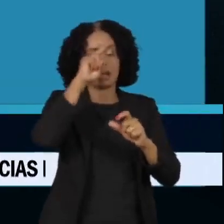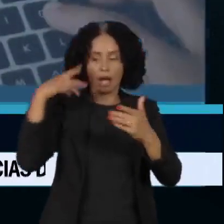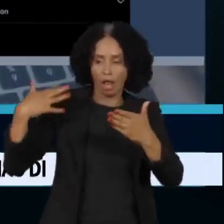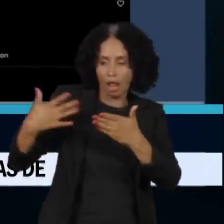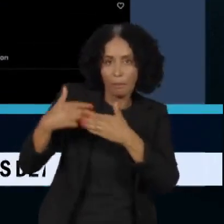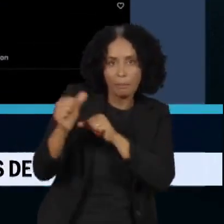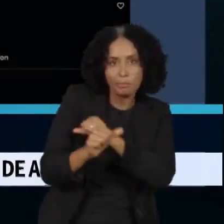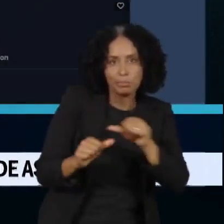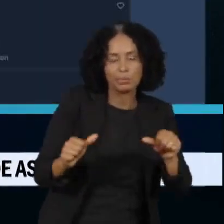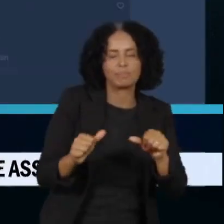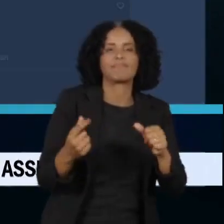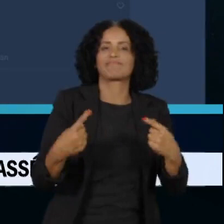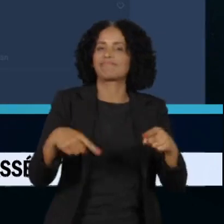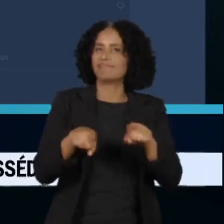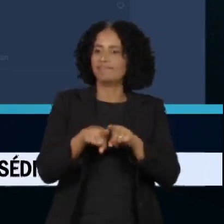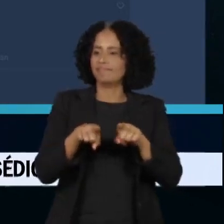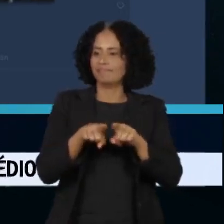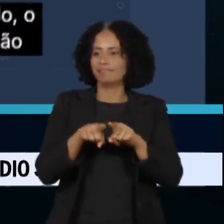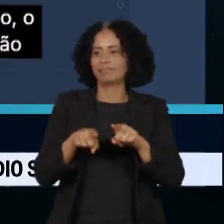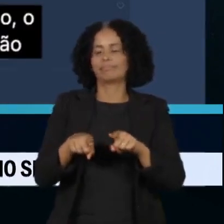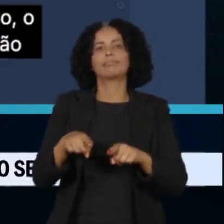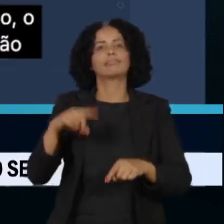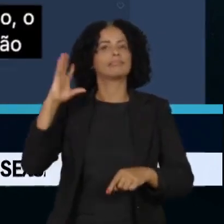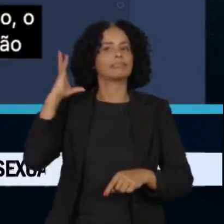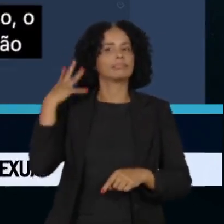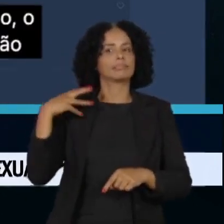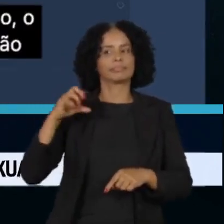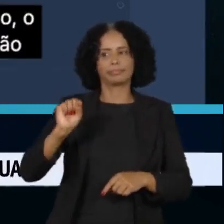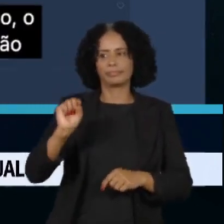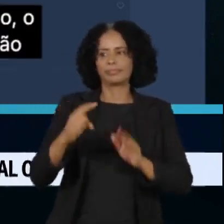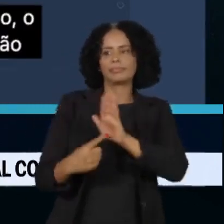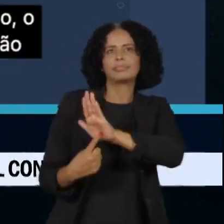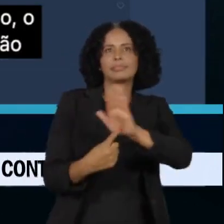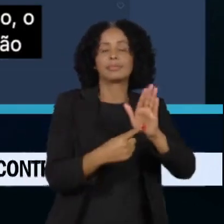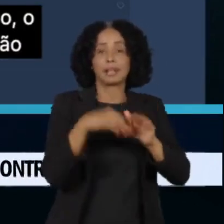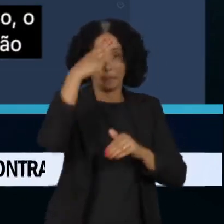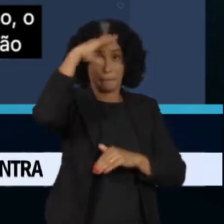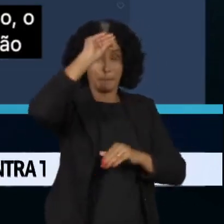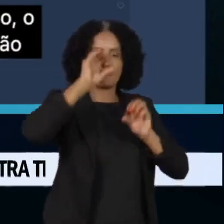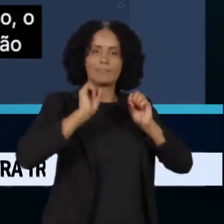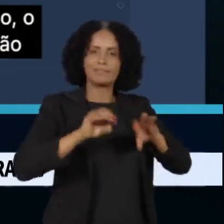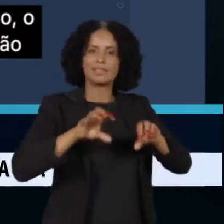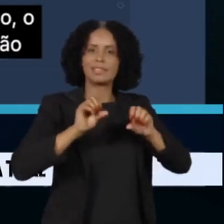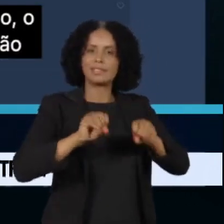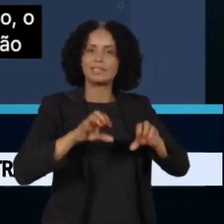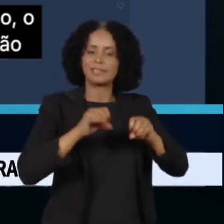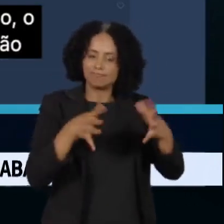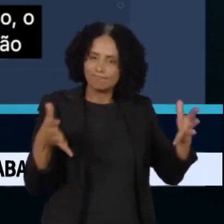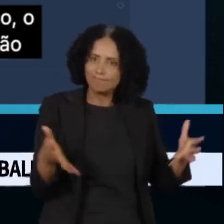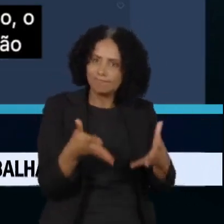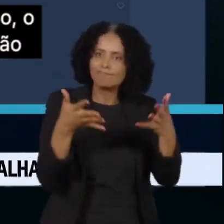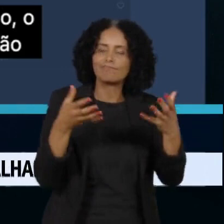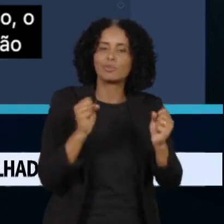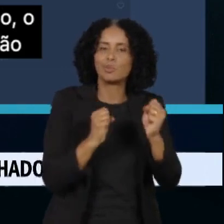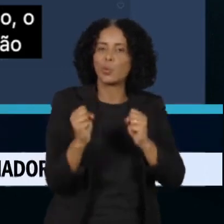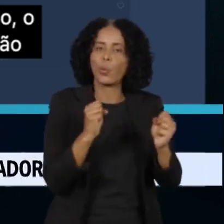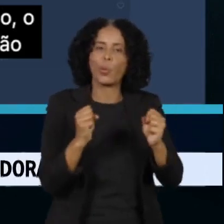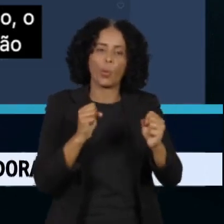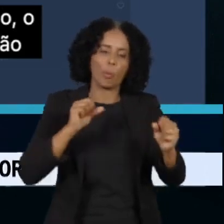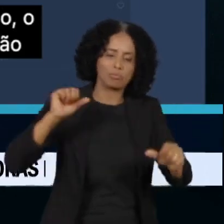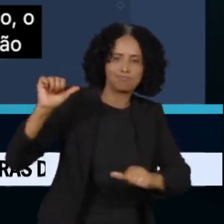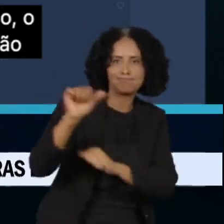A craque Marta, do Orlando Pride, disse Pelé ensinou ao mundo o poder de fomento, mobilização e